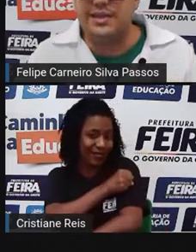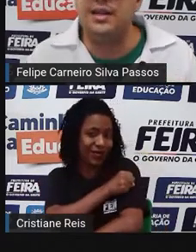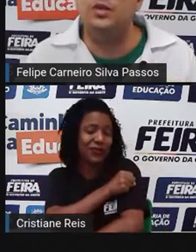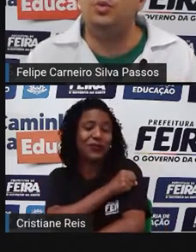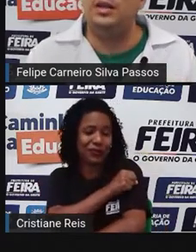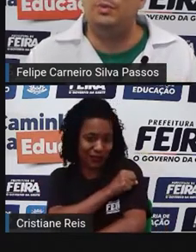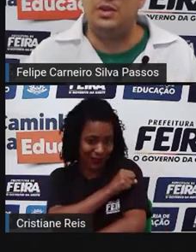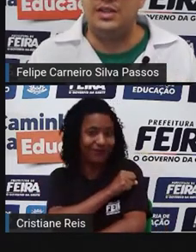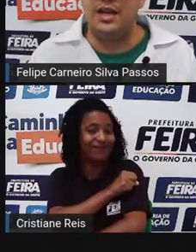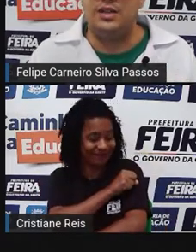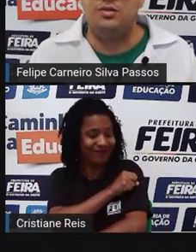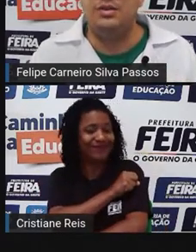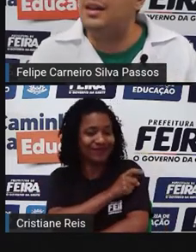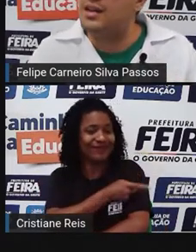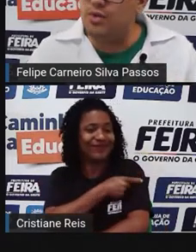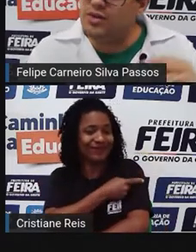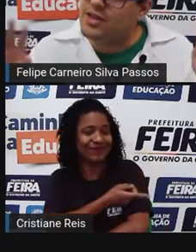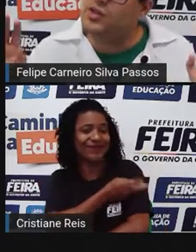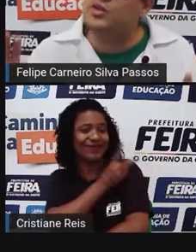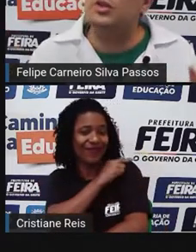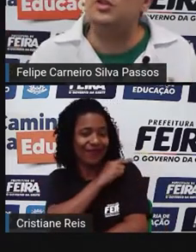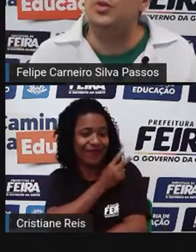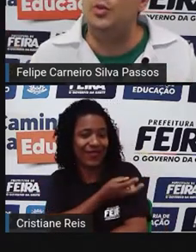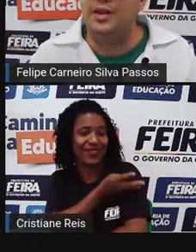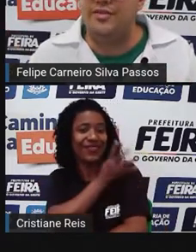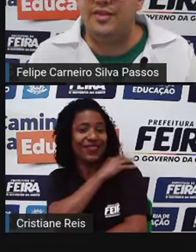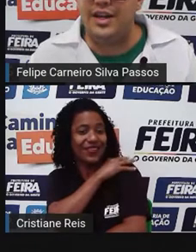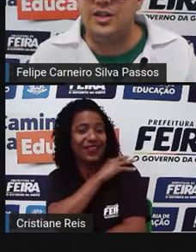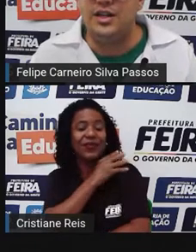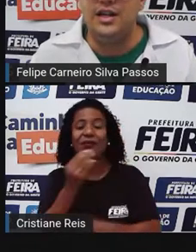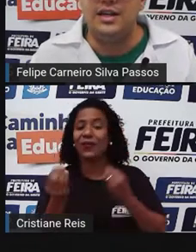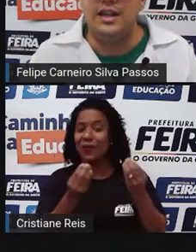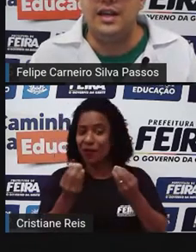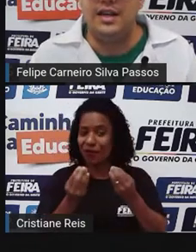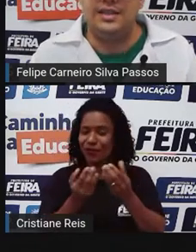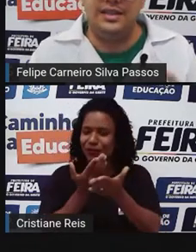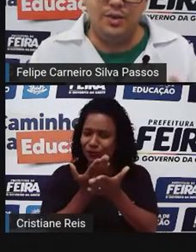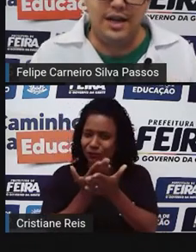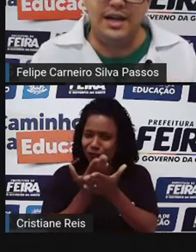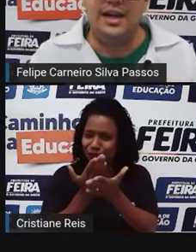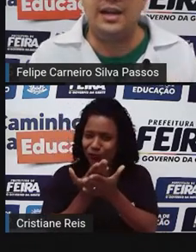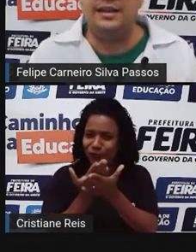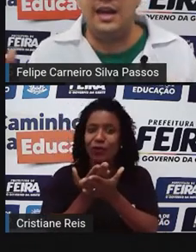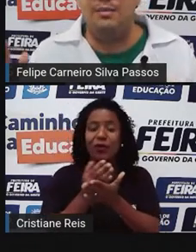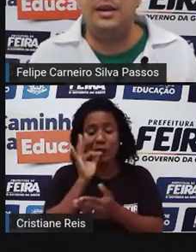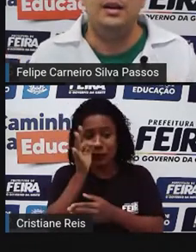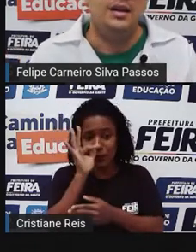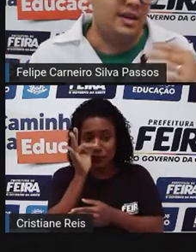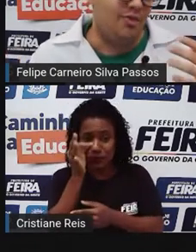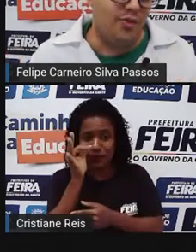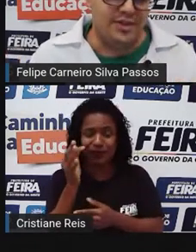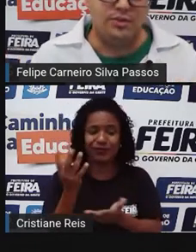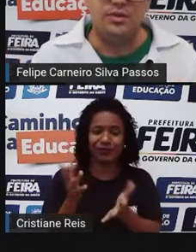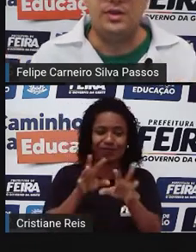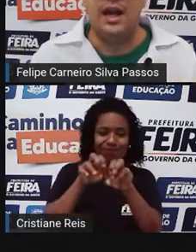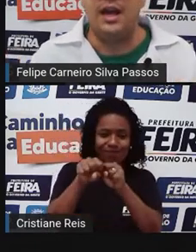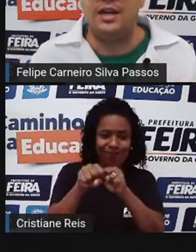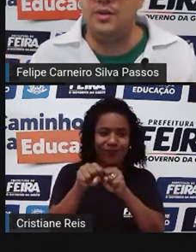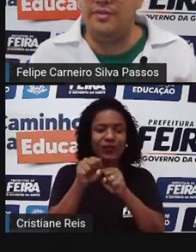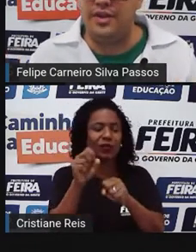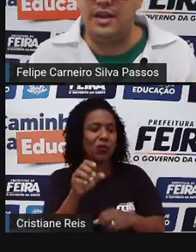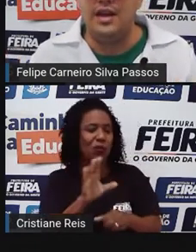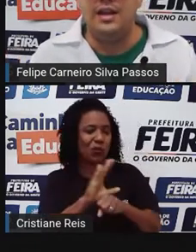vocês estão passando por esse processo, ainda tem muitos anos de estudo pela frente, quem seguir uma carreira acadêmica, quem for fazer um curso